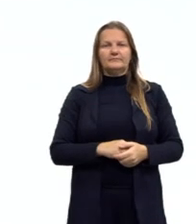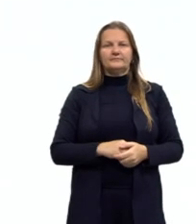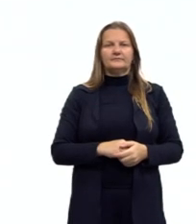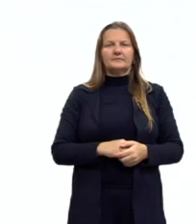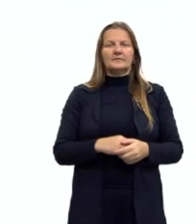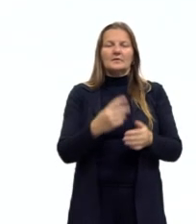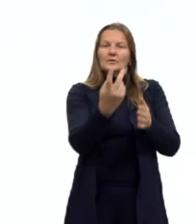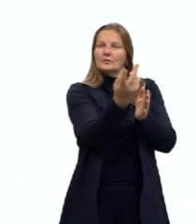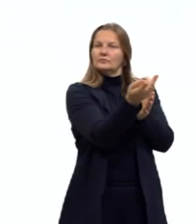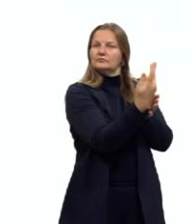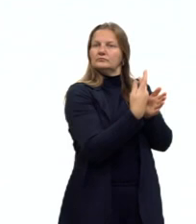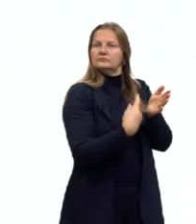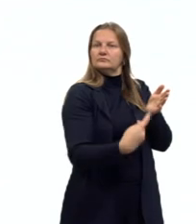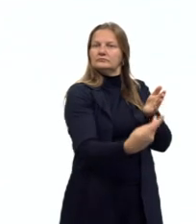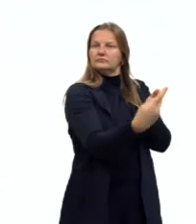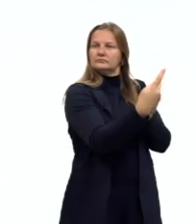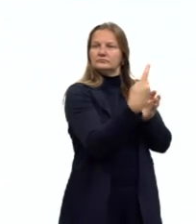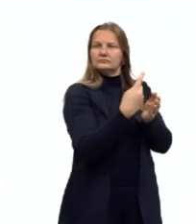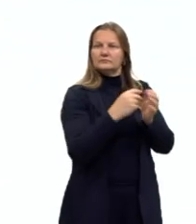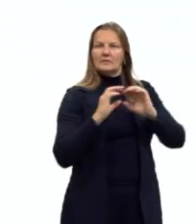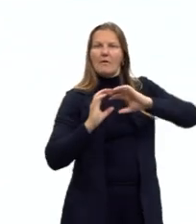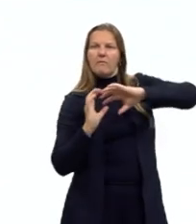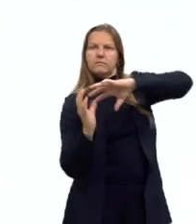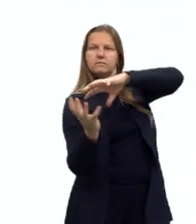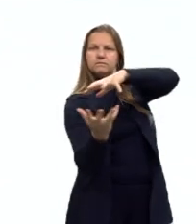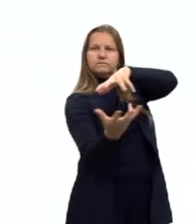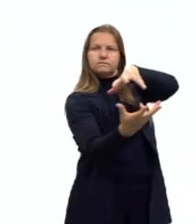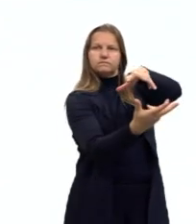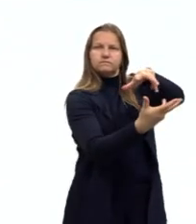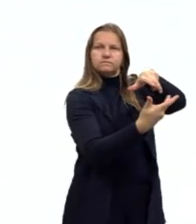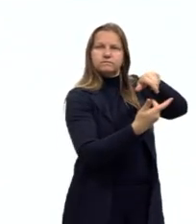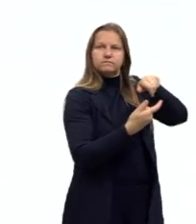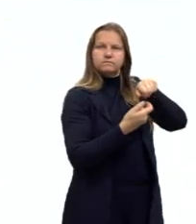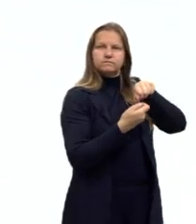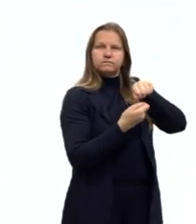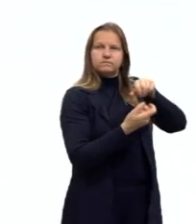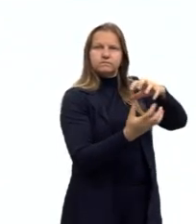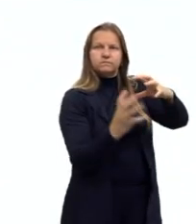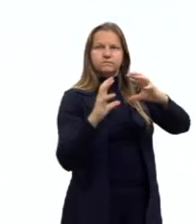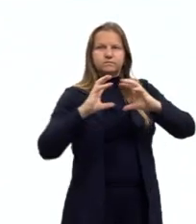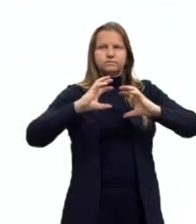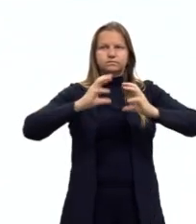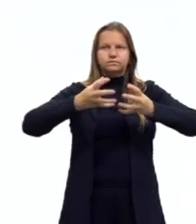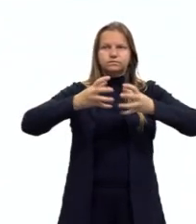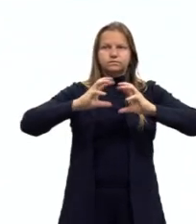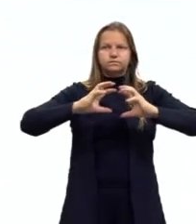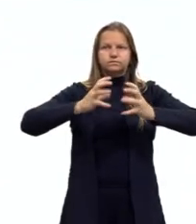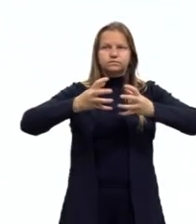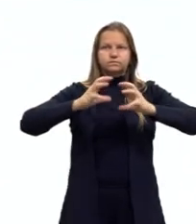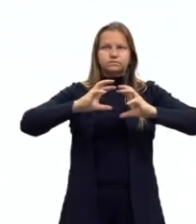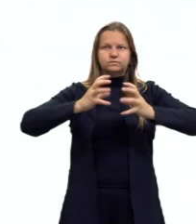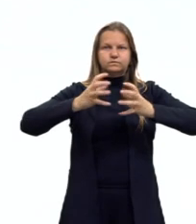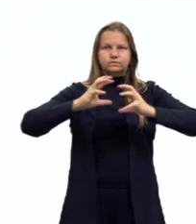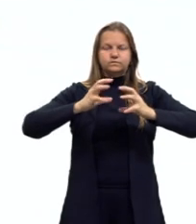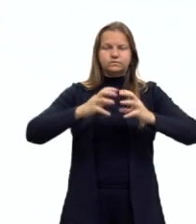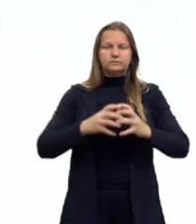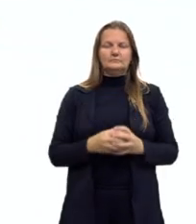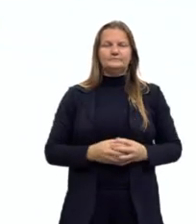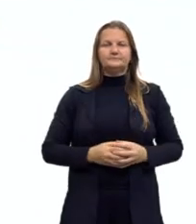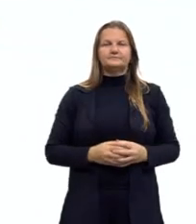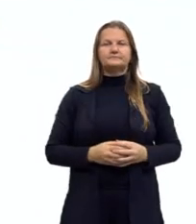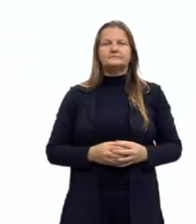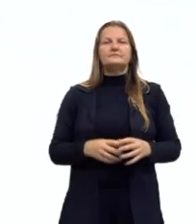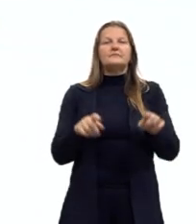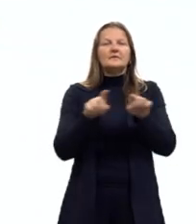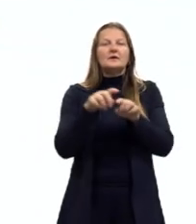formatos, né, circulares aqui nesses cortes que foram feitos por planos, tá? Então nós temos